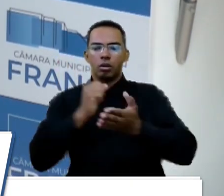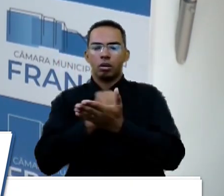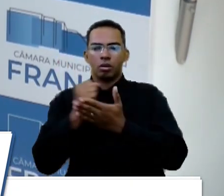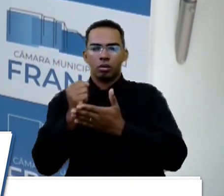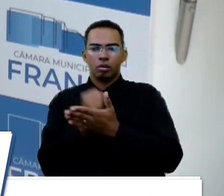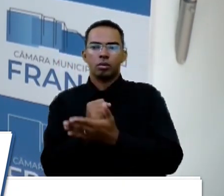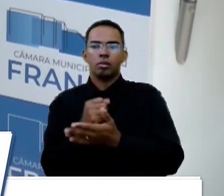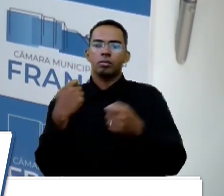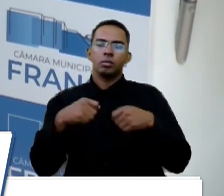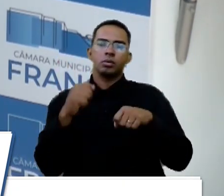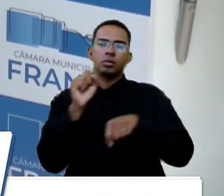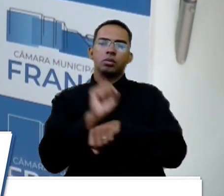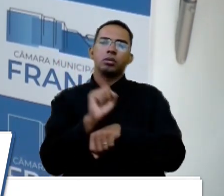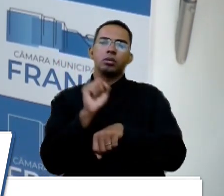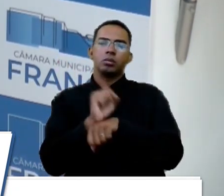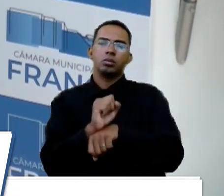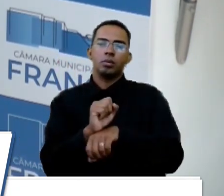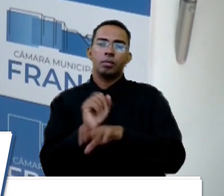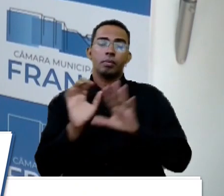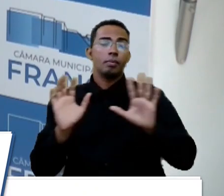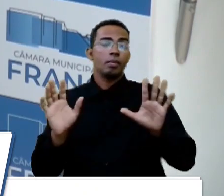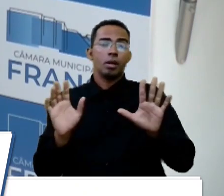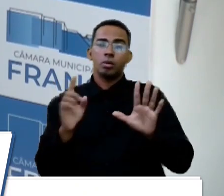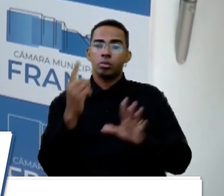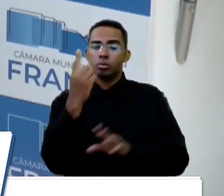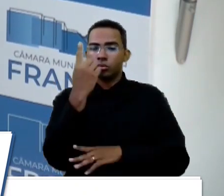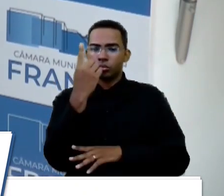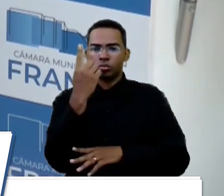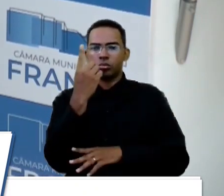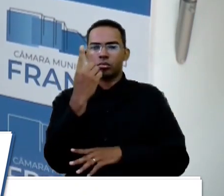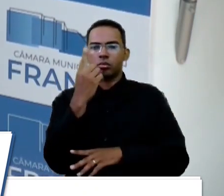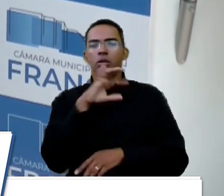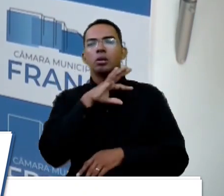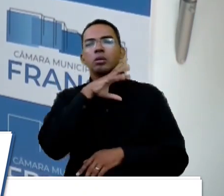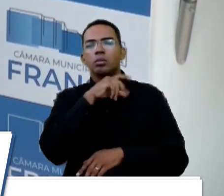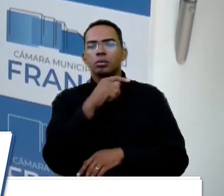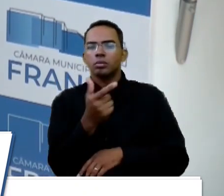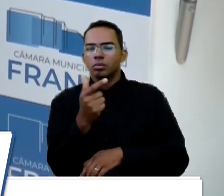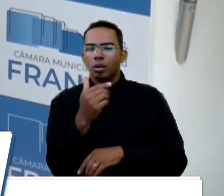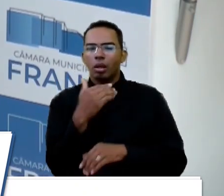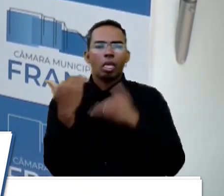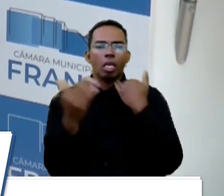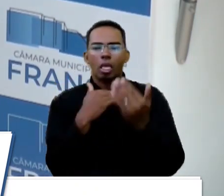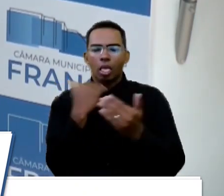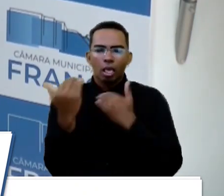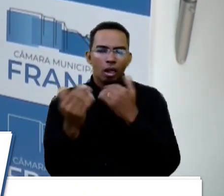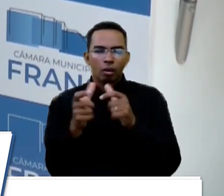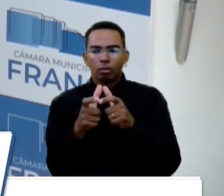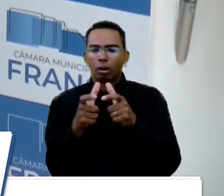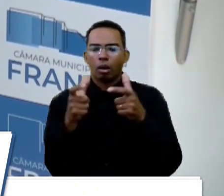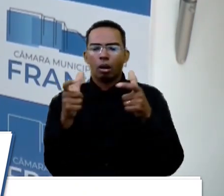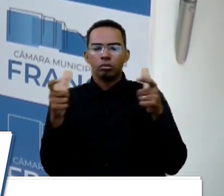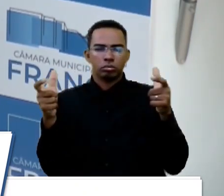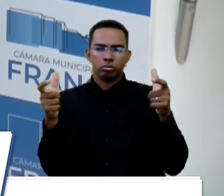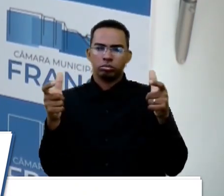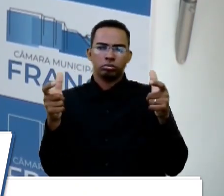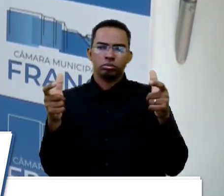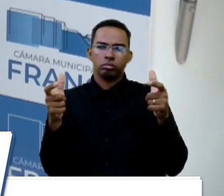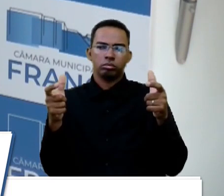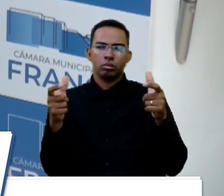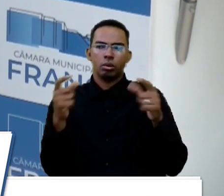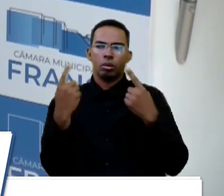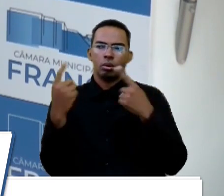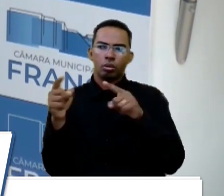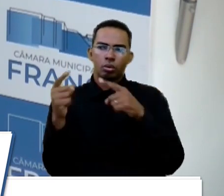a gente tem que esperar, mas é um único animal, não tem nada disso, de mortes em massa, que as denúncias